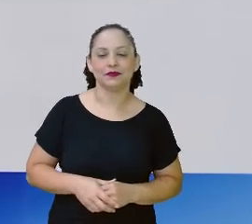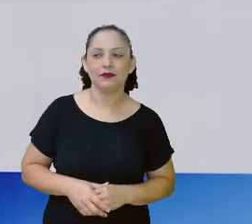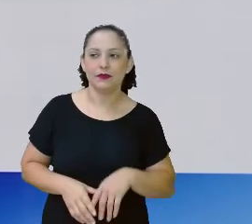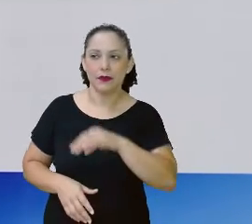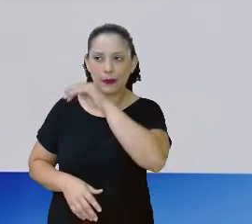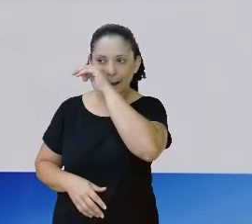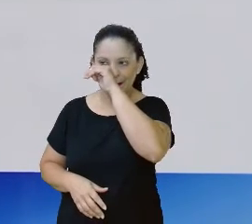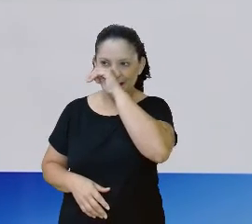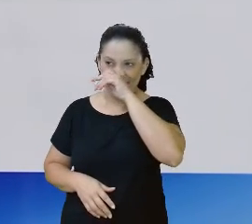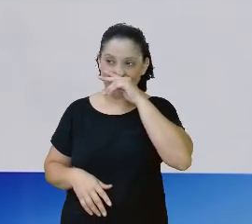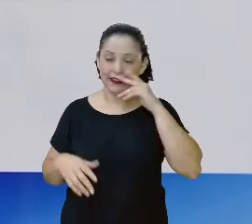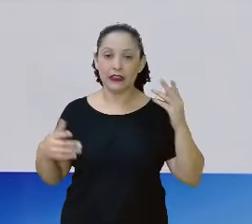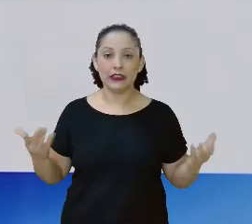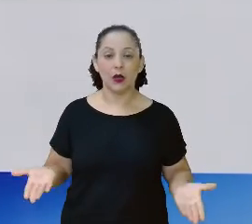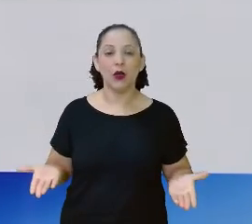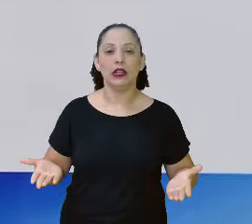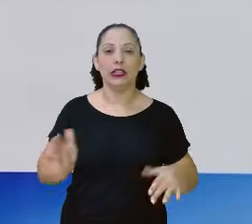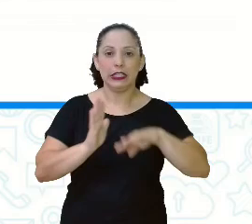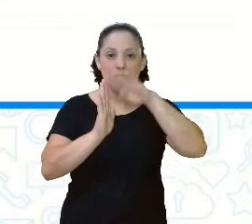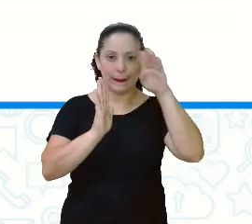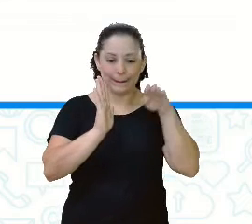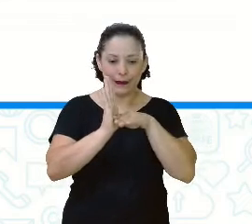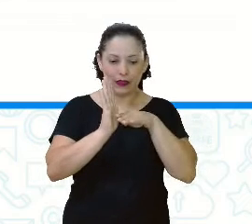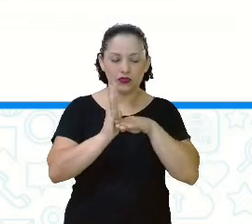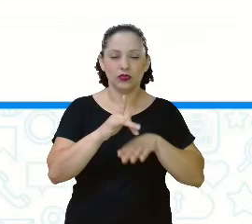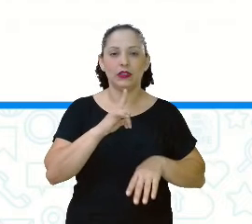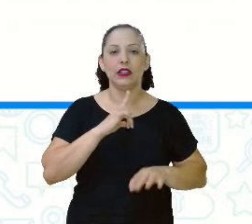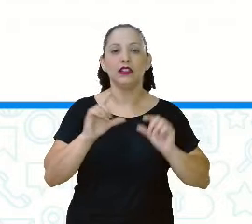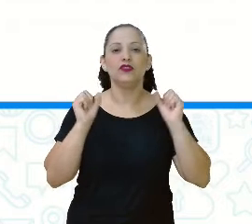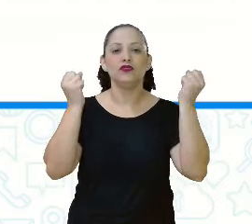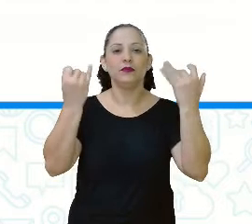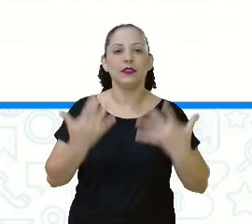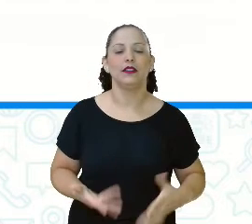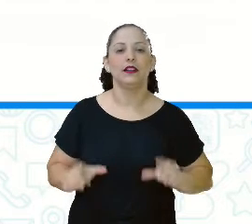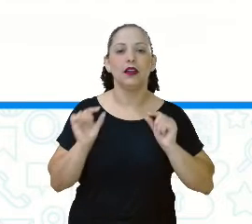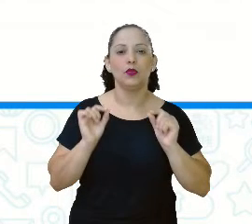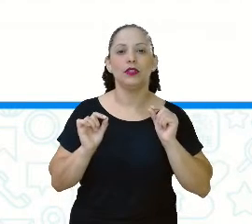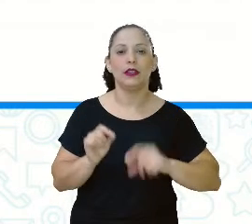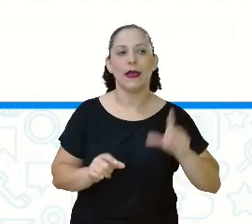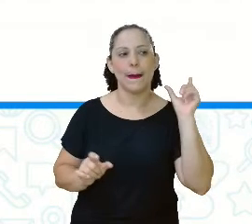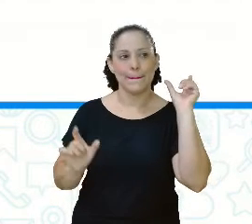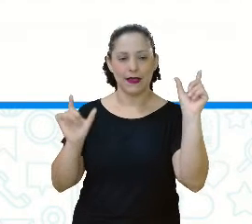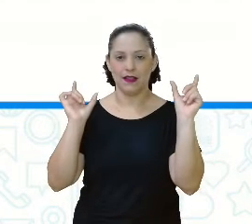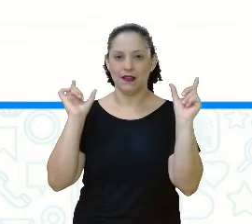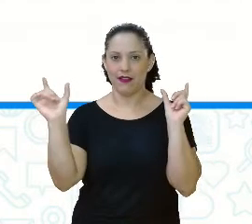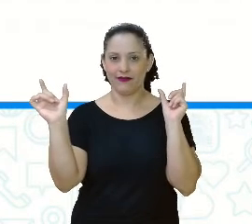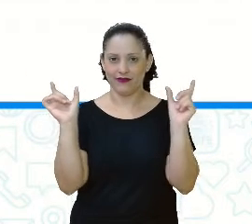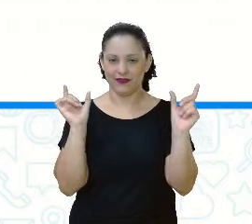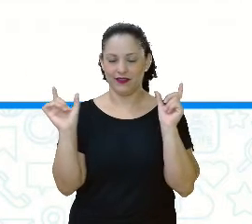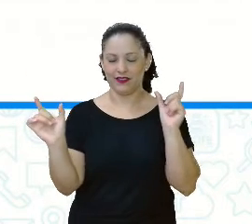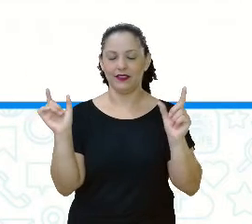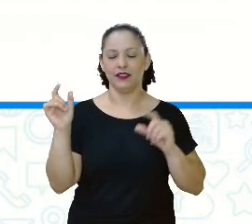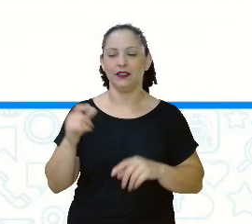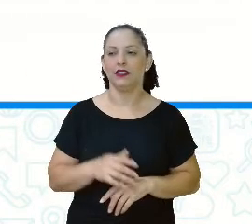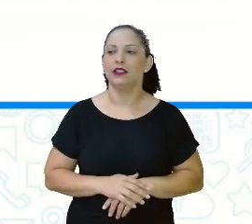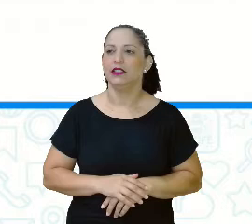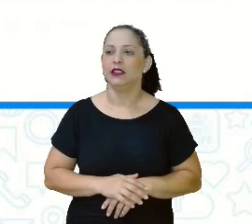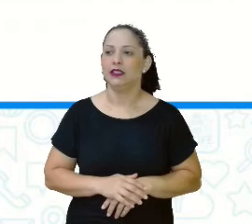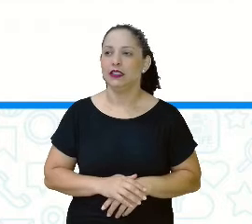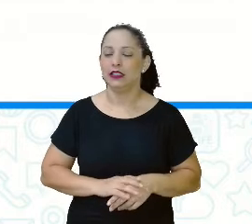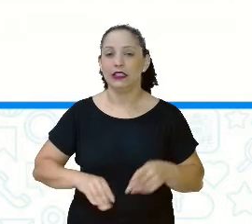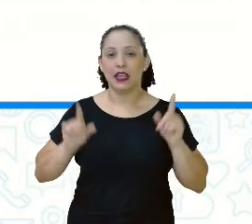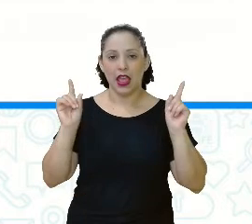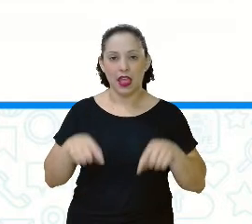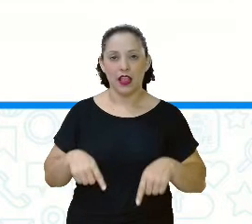abaixo, está dizendo que ela é formada por duas palavras, revirar e volta. E já está dizendo também para a gente que é um